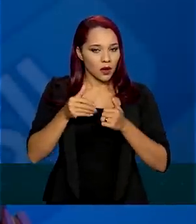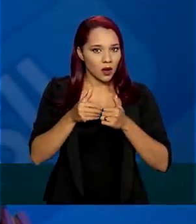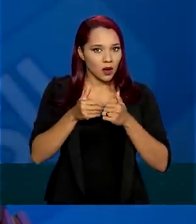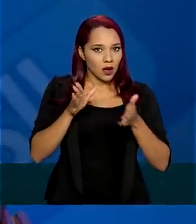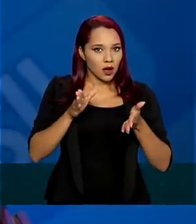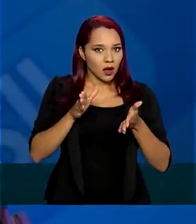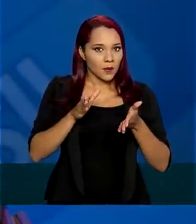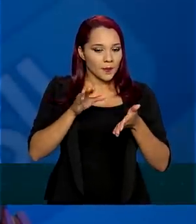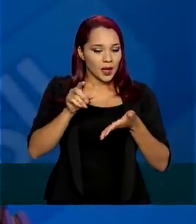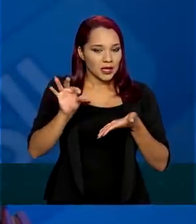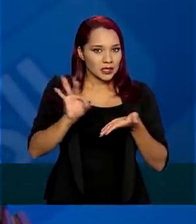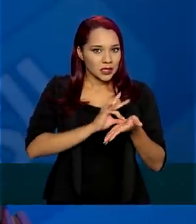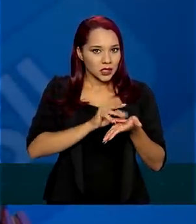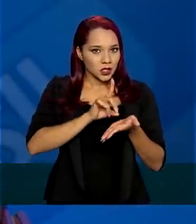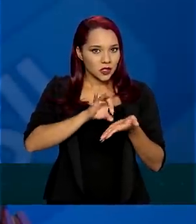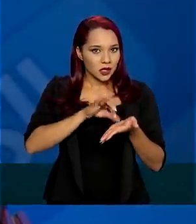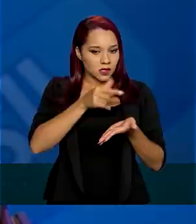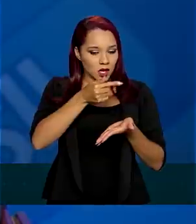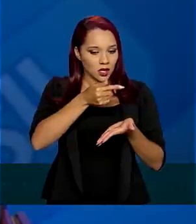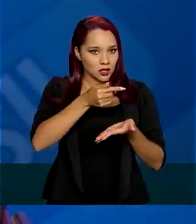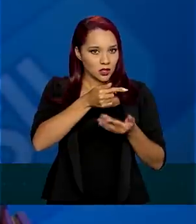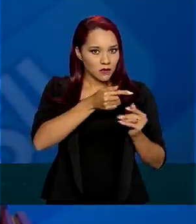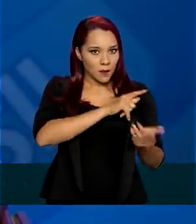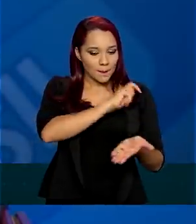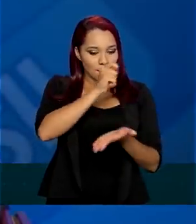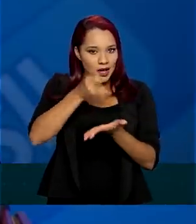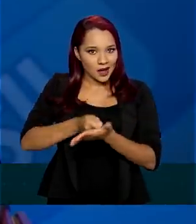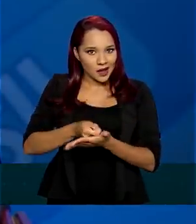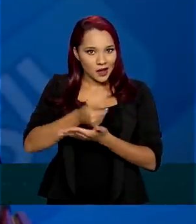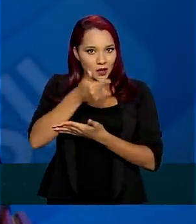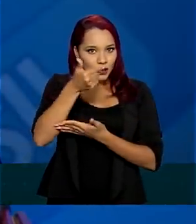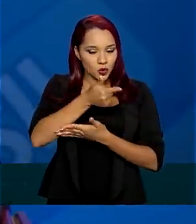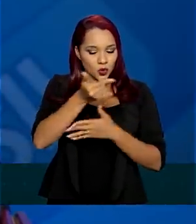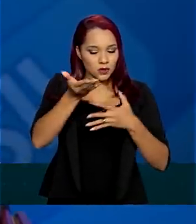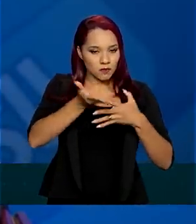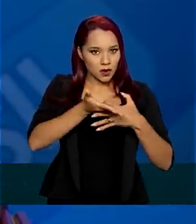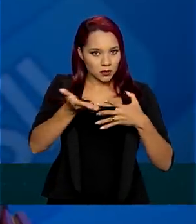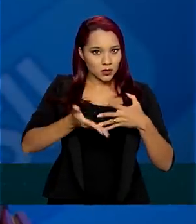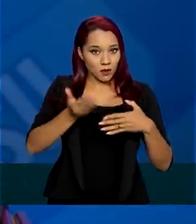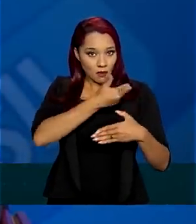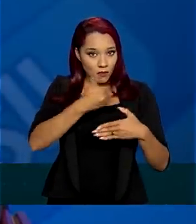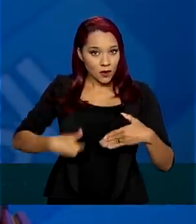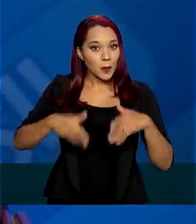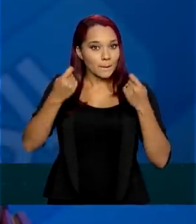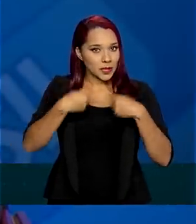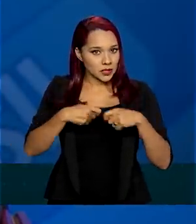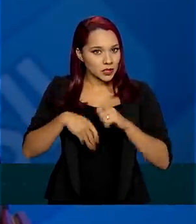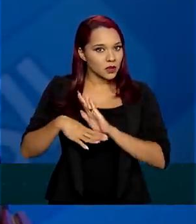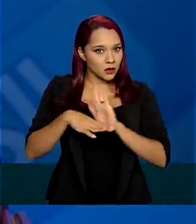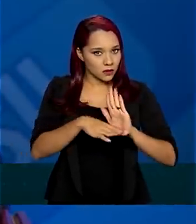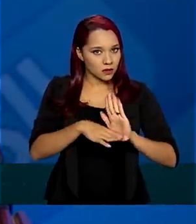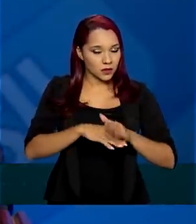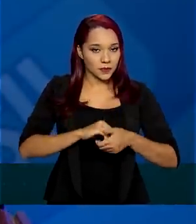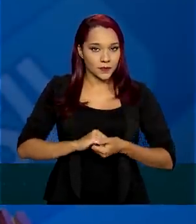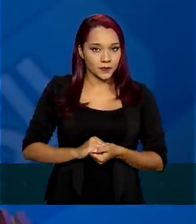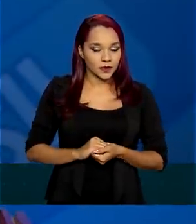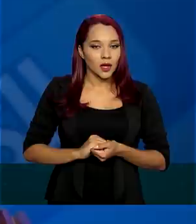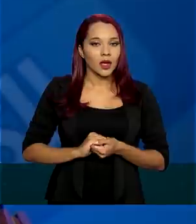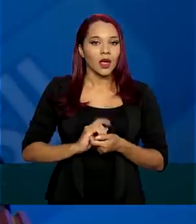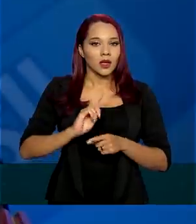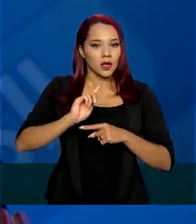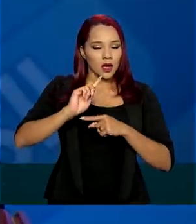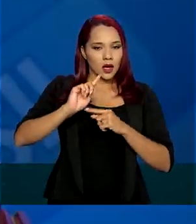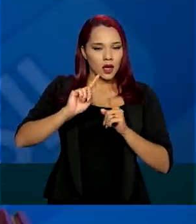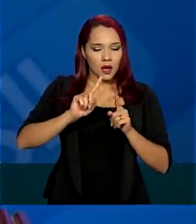no dia 7, nós vamos pagar duas das três parcelas que o governo tem que ajudar. E a próxima